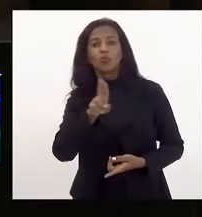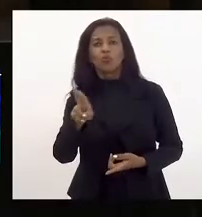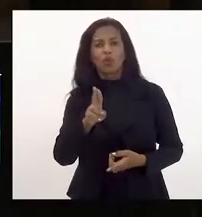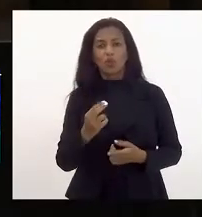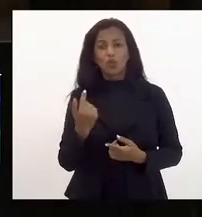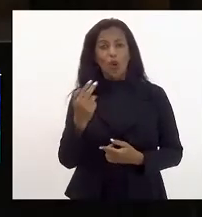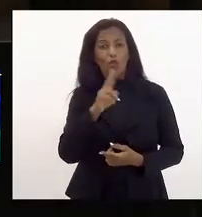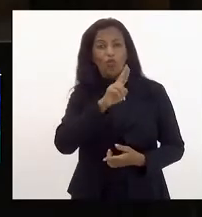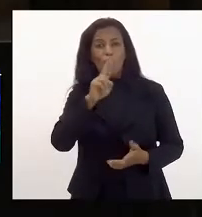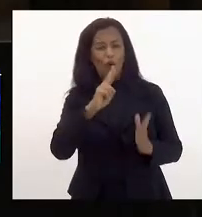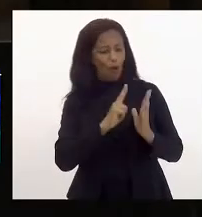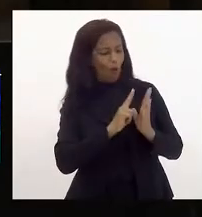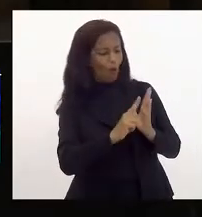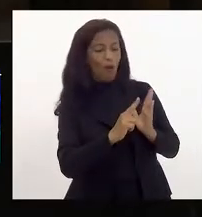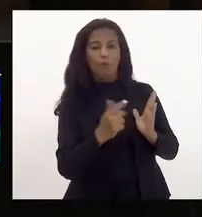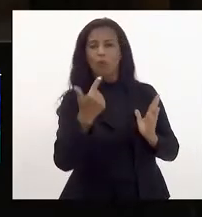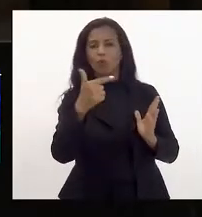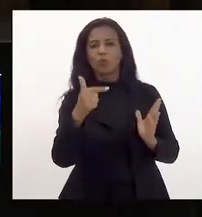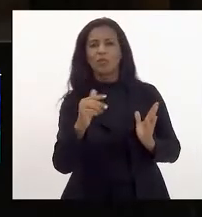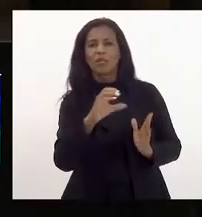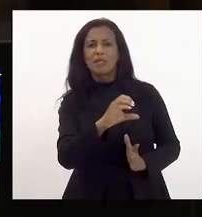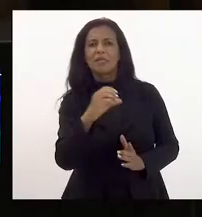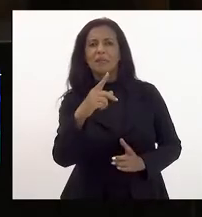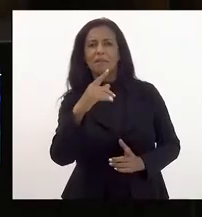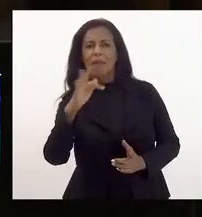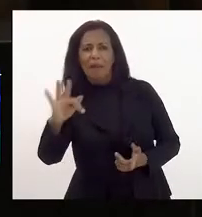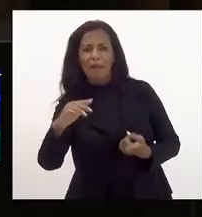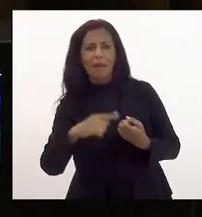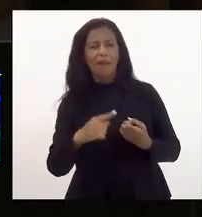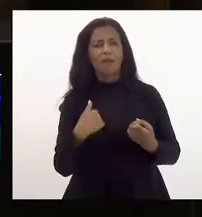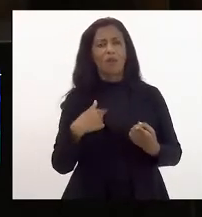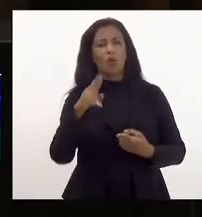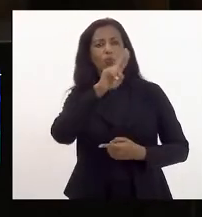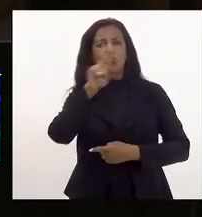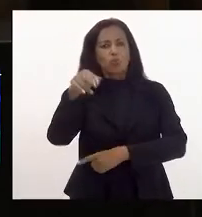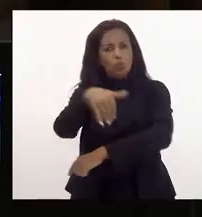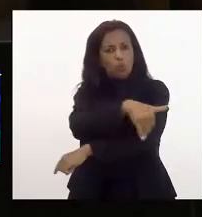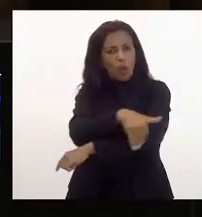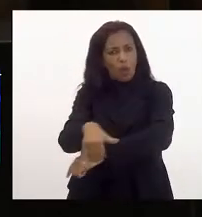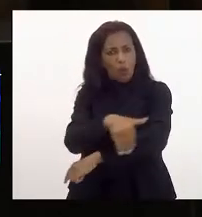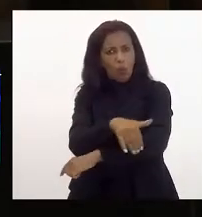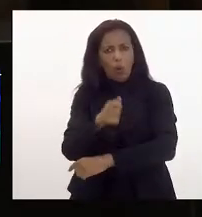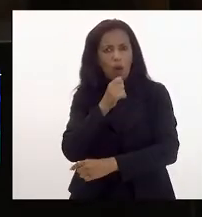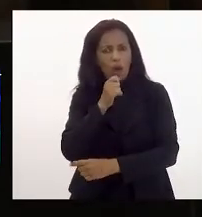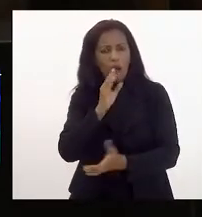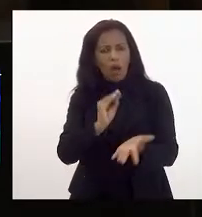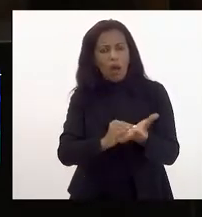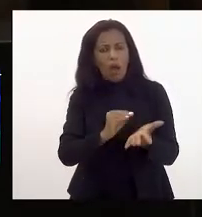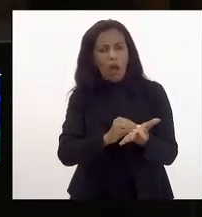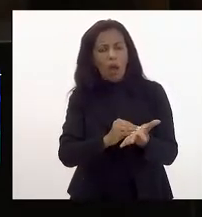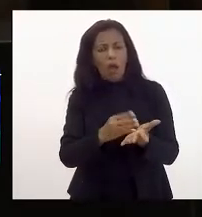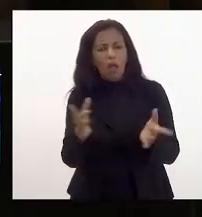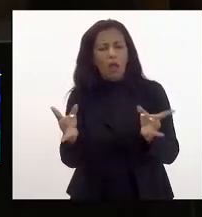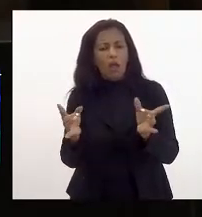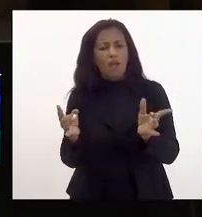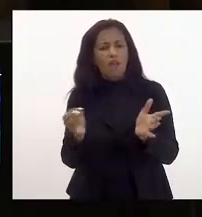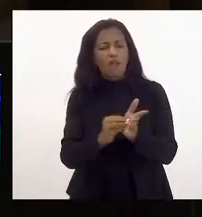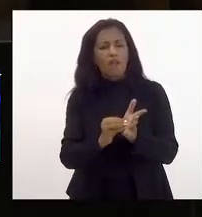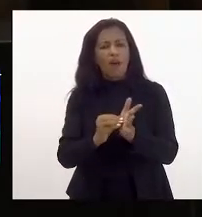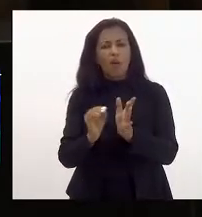nomes não tinha o CPF não tinha o endereço das pessoas ou seja ia com completa